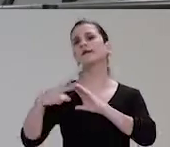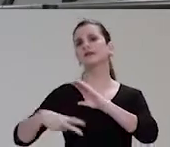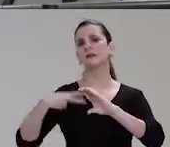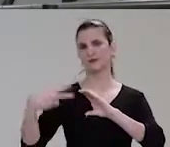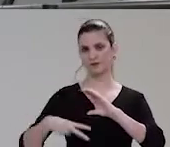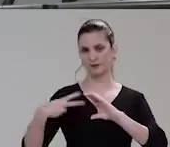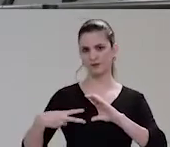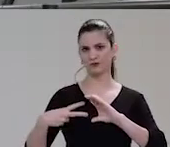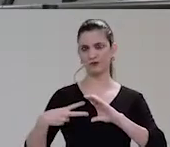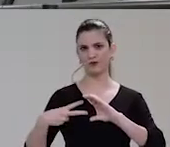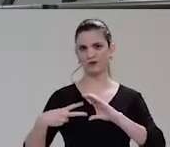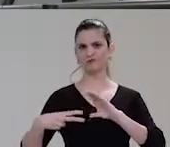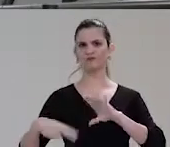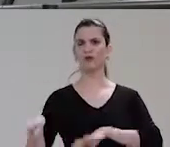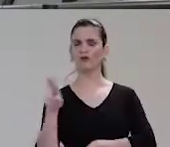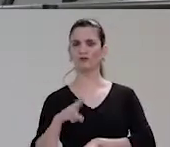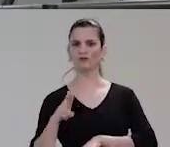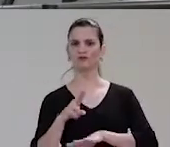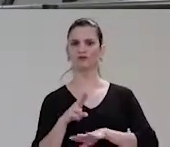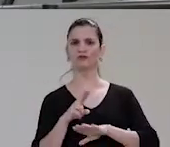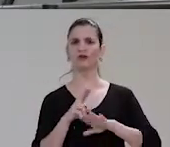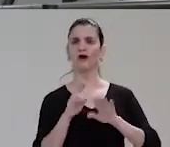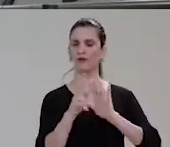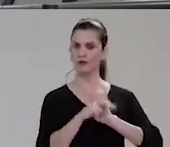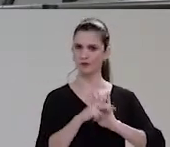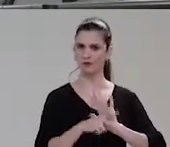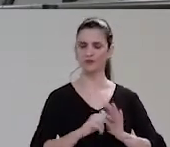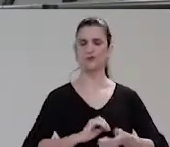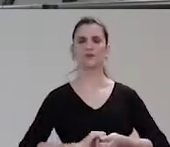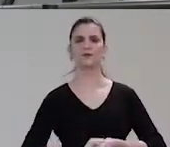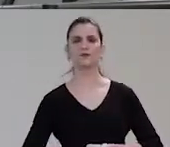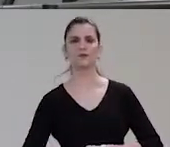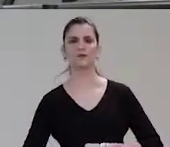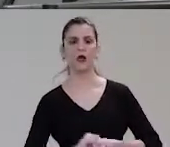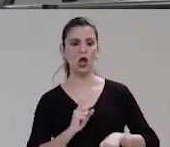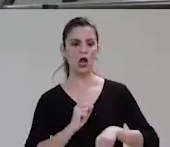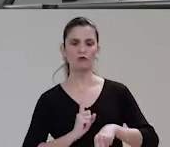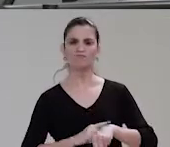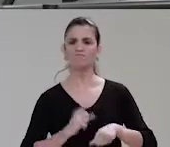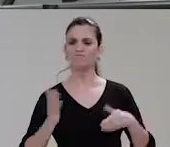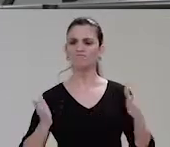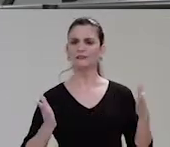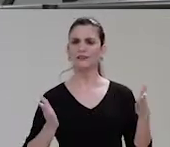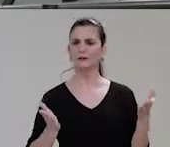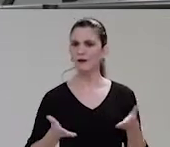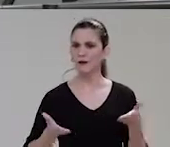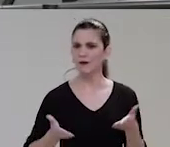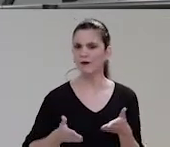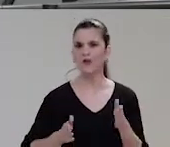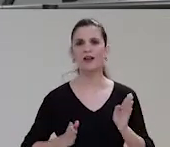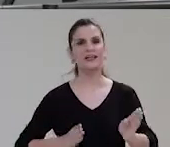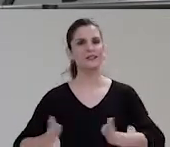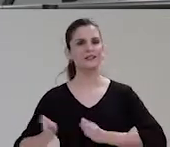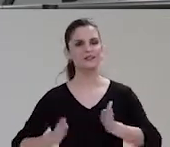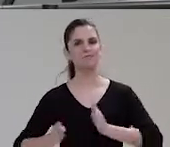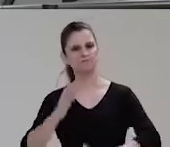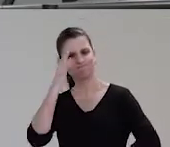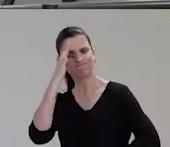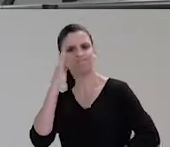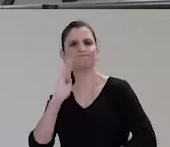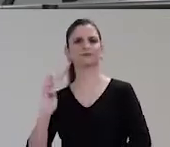na Câmara Municipal. Temos um momento na qual a acessibilidade é